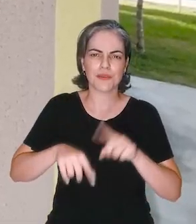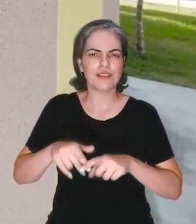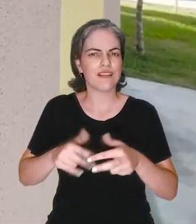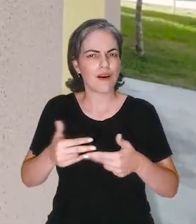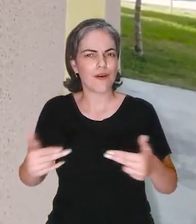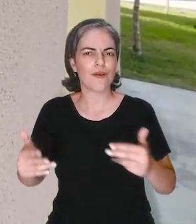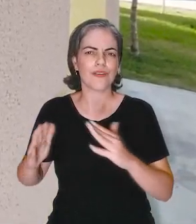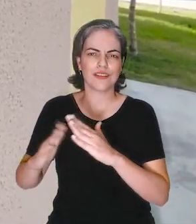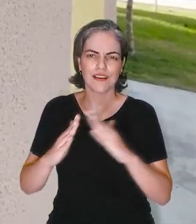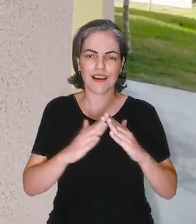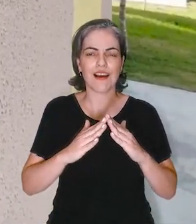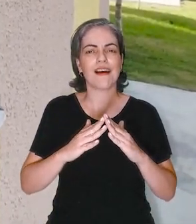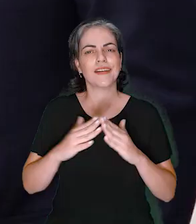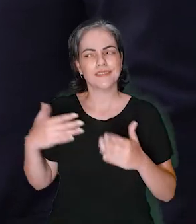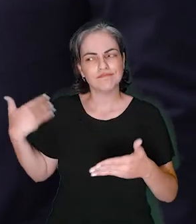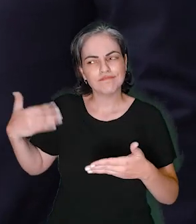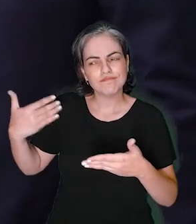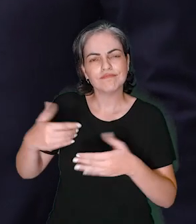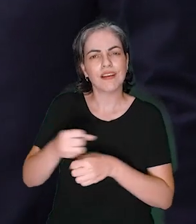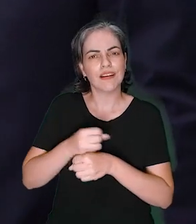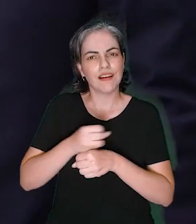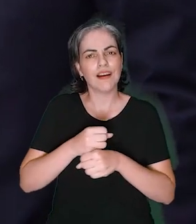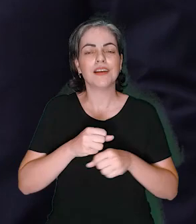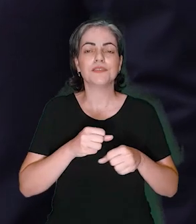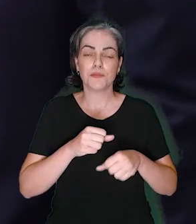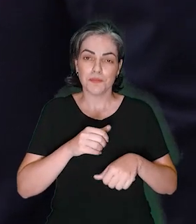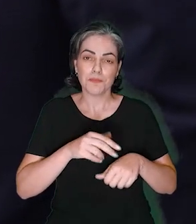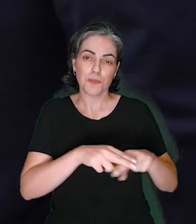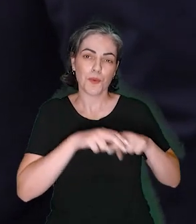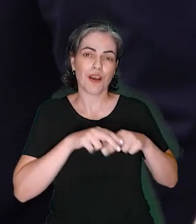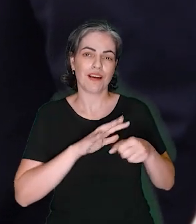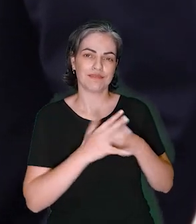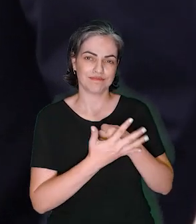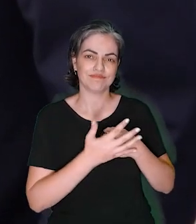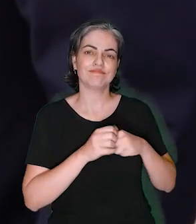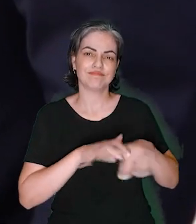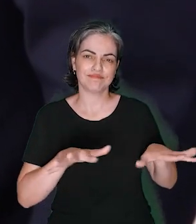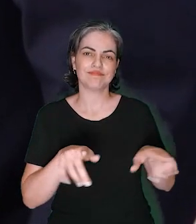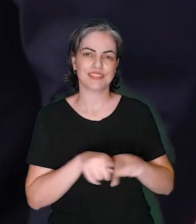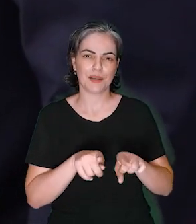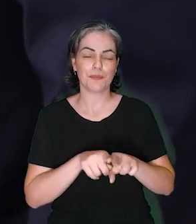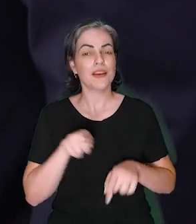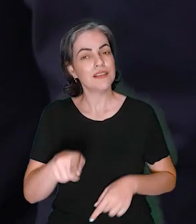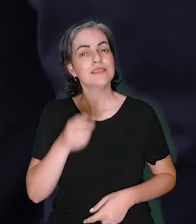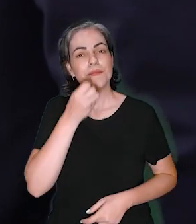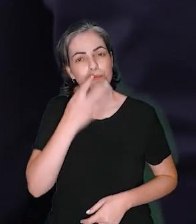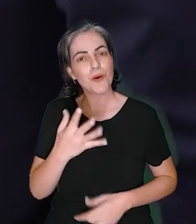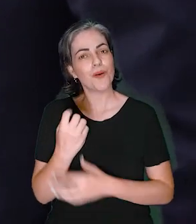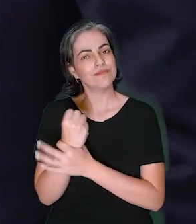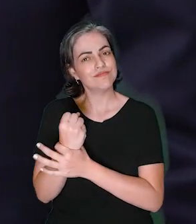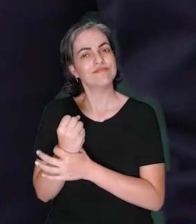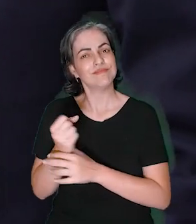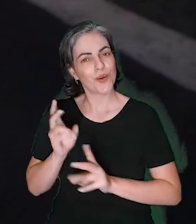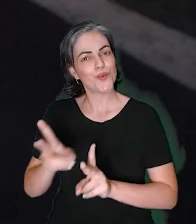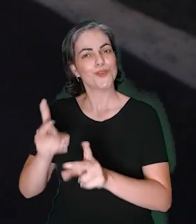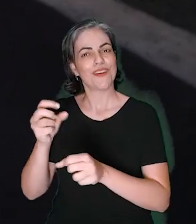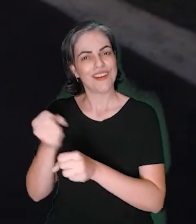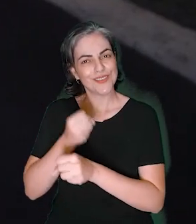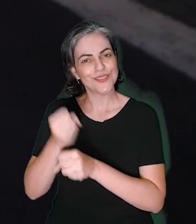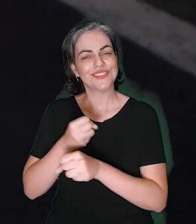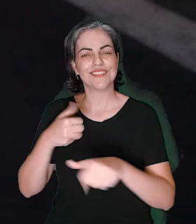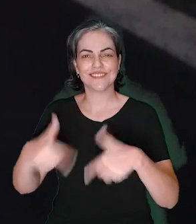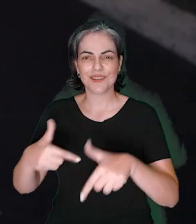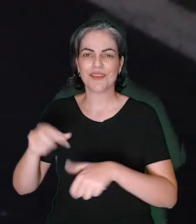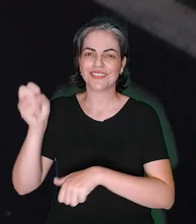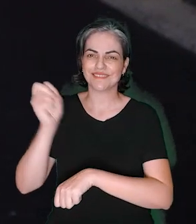principalmente após a pandemia. Isso contribuirá para a manutenção das contratações e dos empregos em todo o Brasil. As